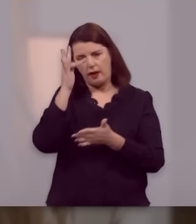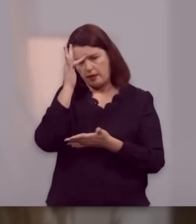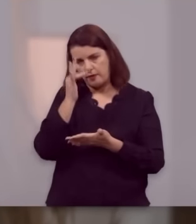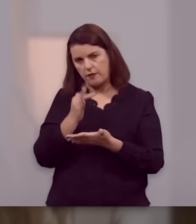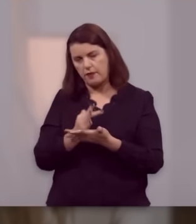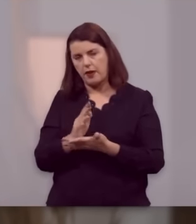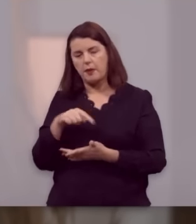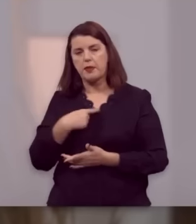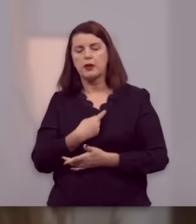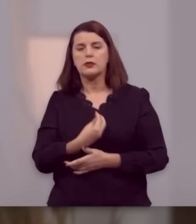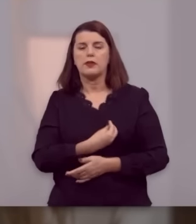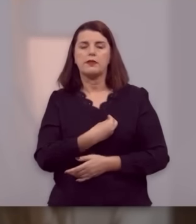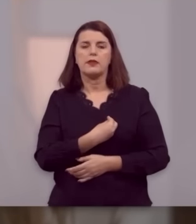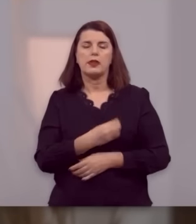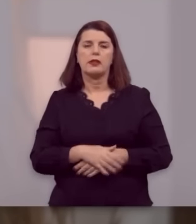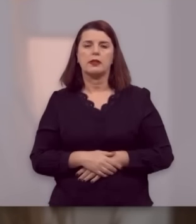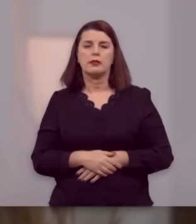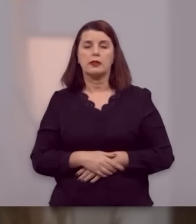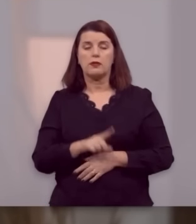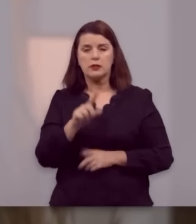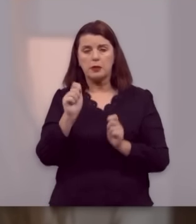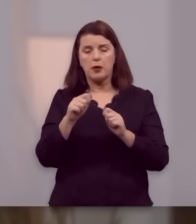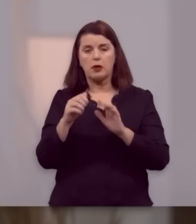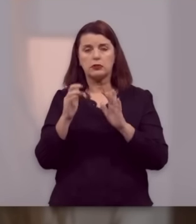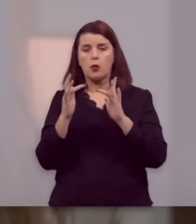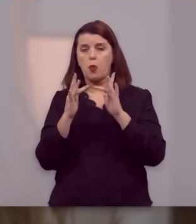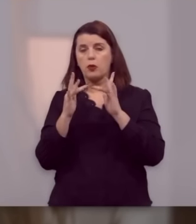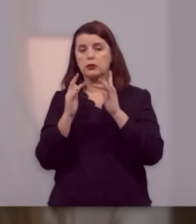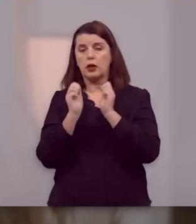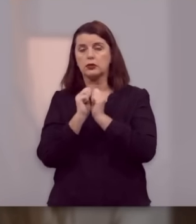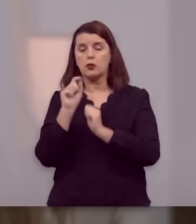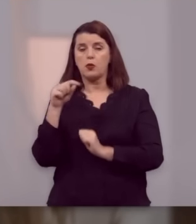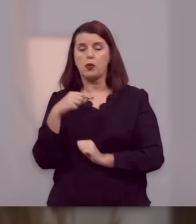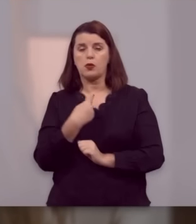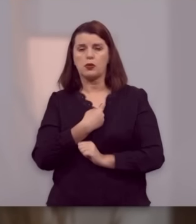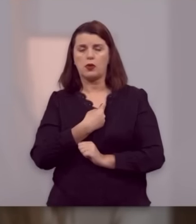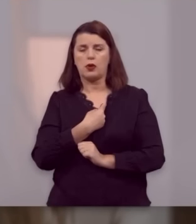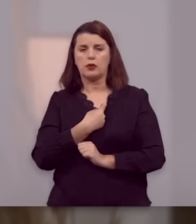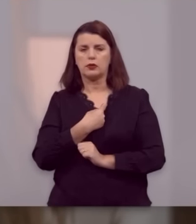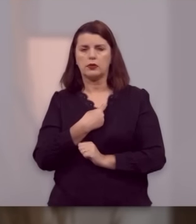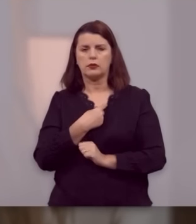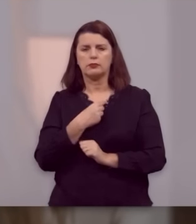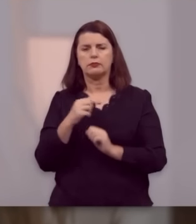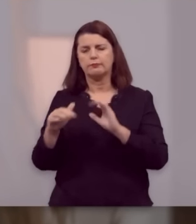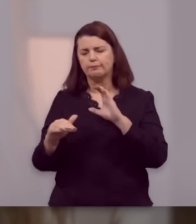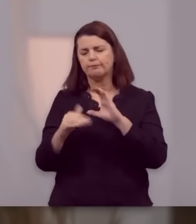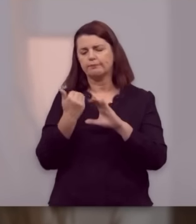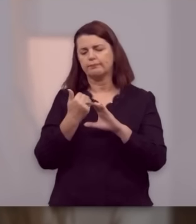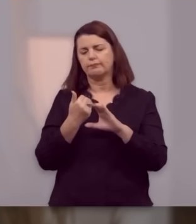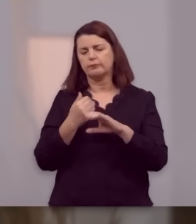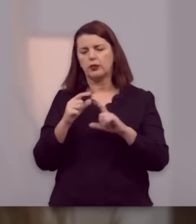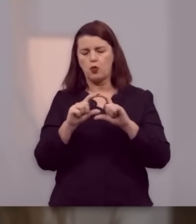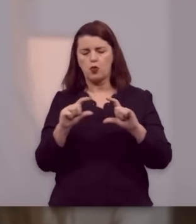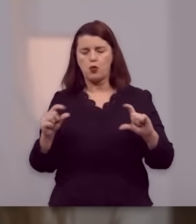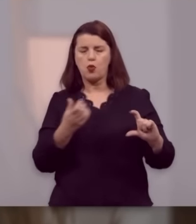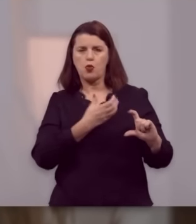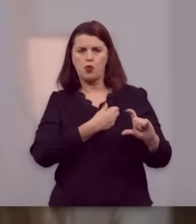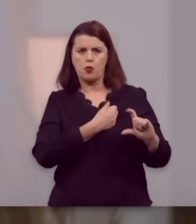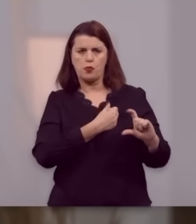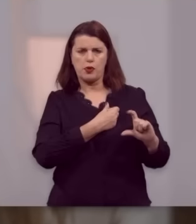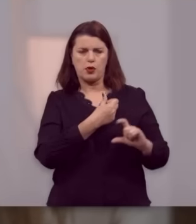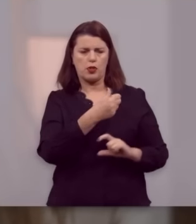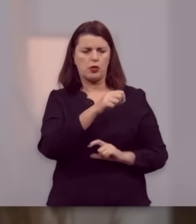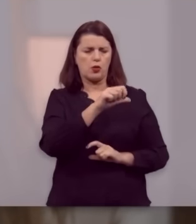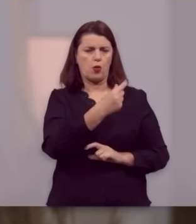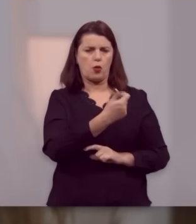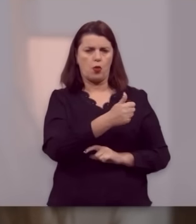fé e prática para nós, basta você entrar em contato conosco. Você vai mandar um WhatsApp para a gente. Está aparecendo o telefone aí